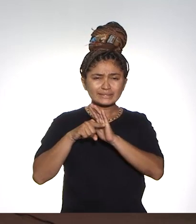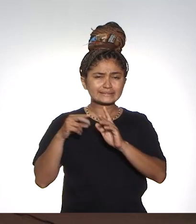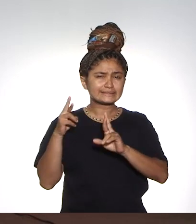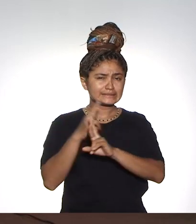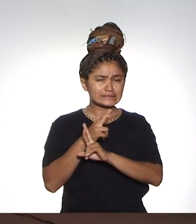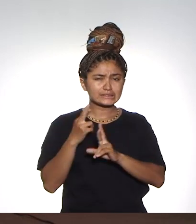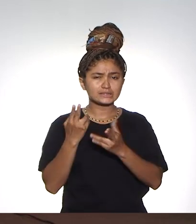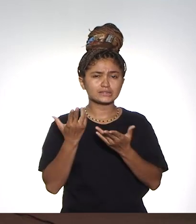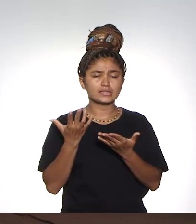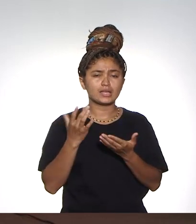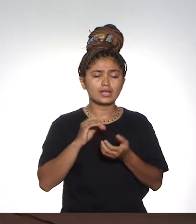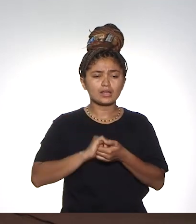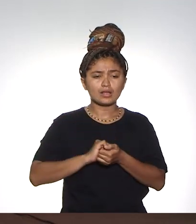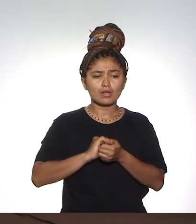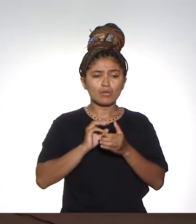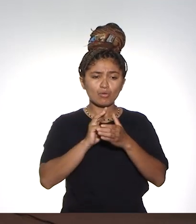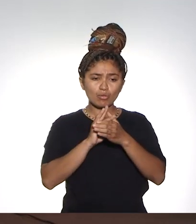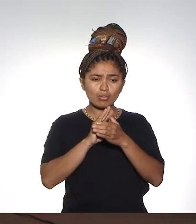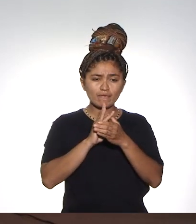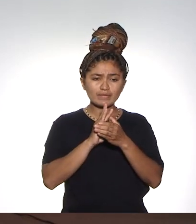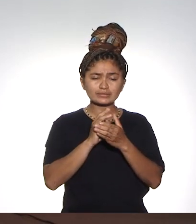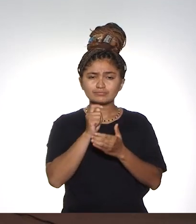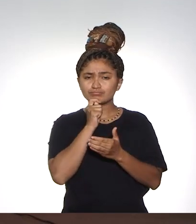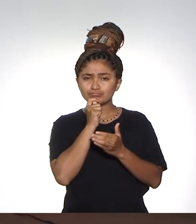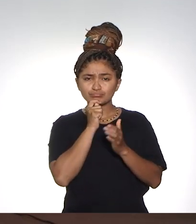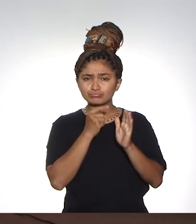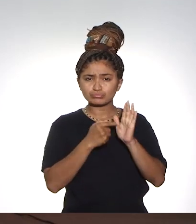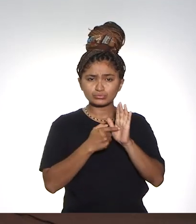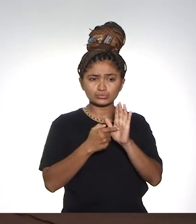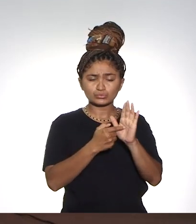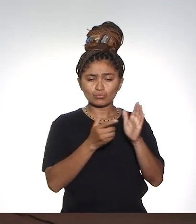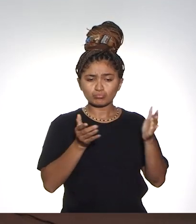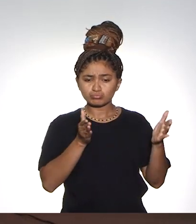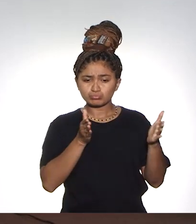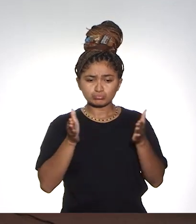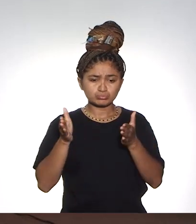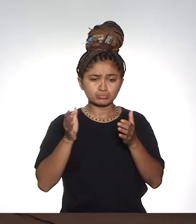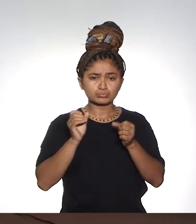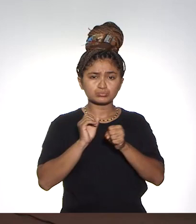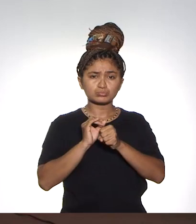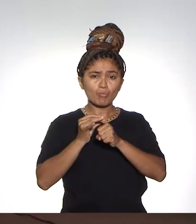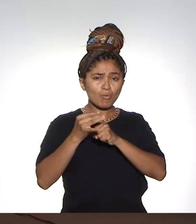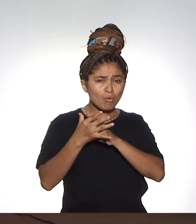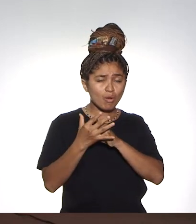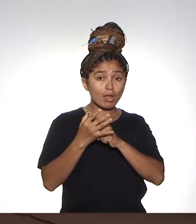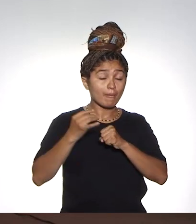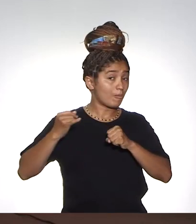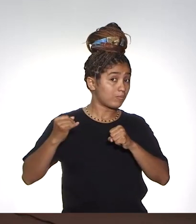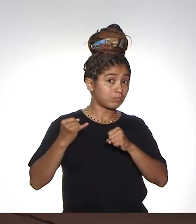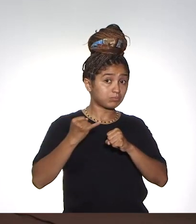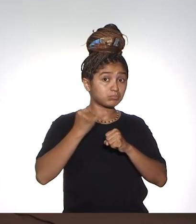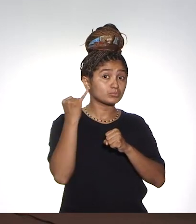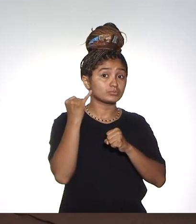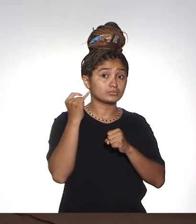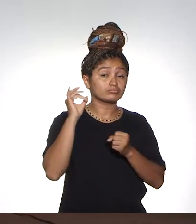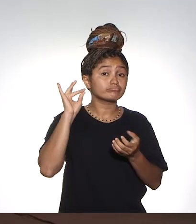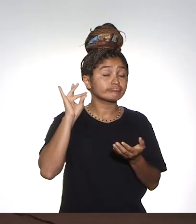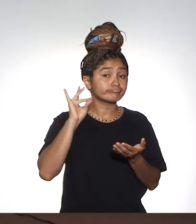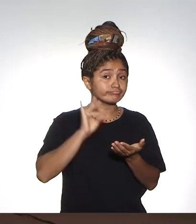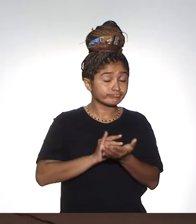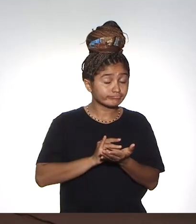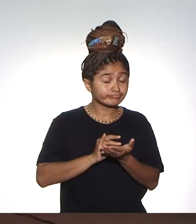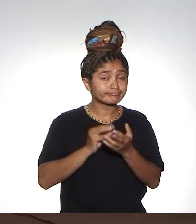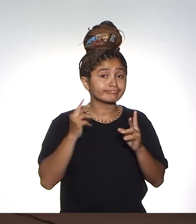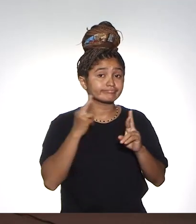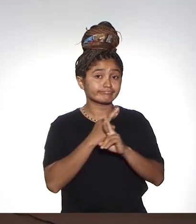Em relação às pesquisas, eu acho que a universidade nunca mostrou, principalmente nesse momento de pandemia, a sua importância